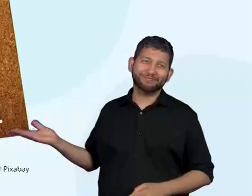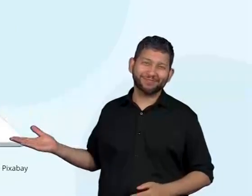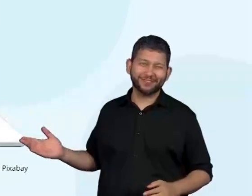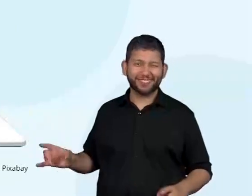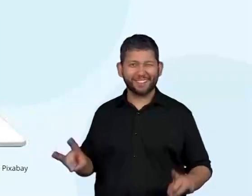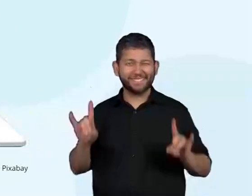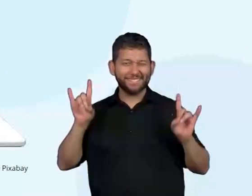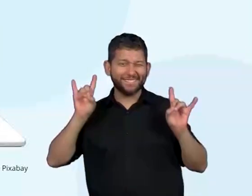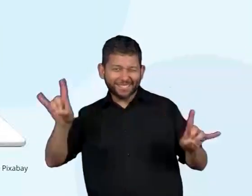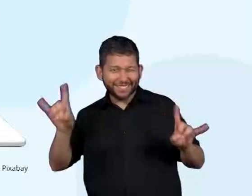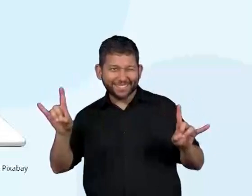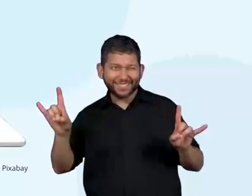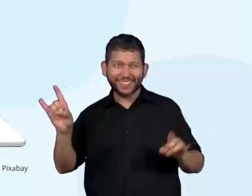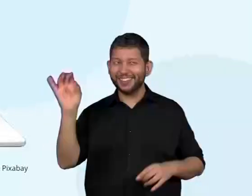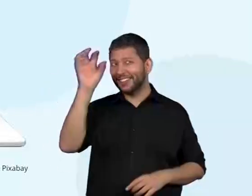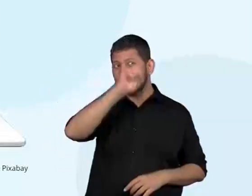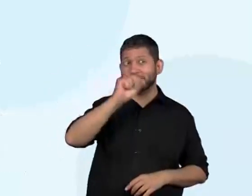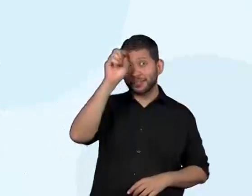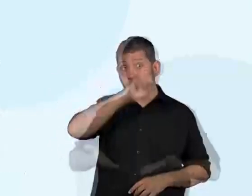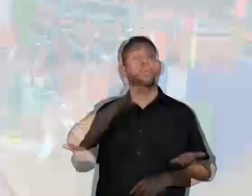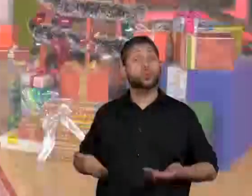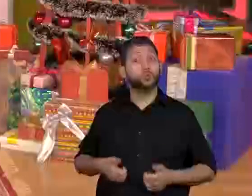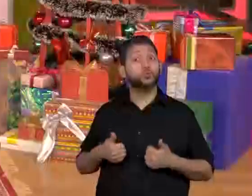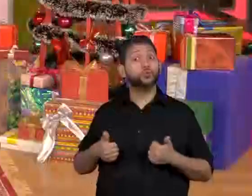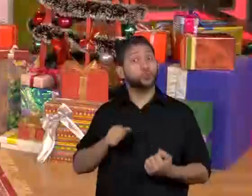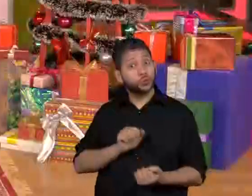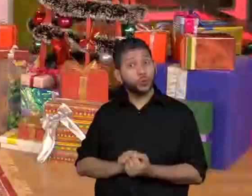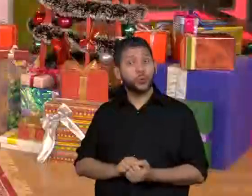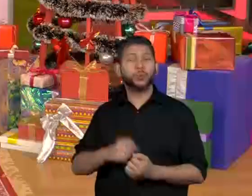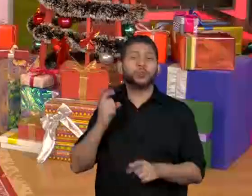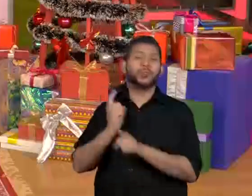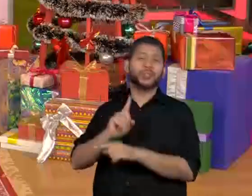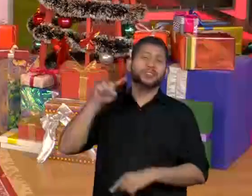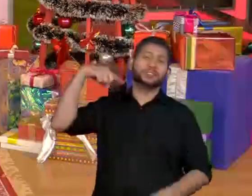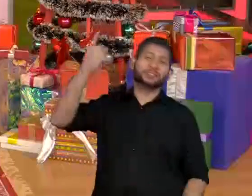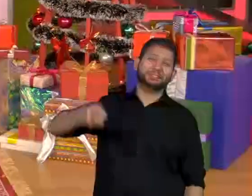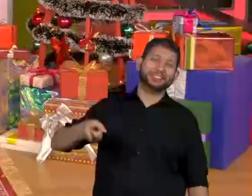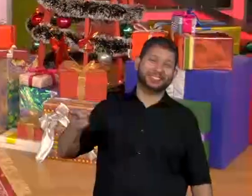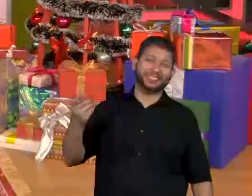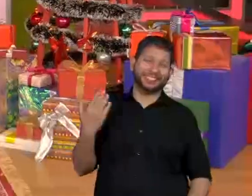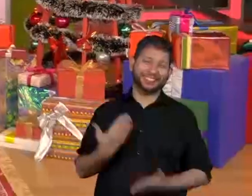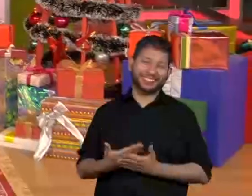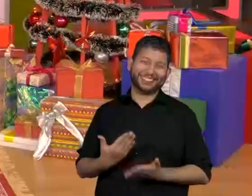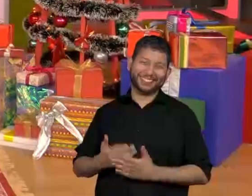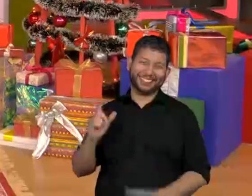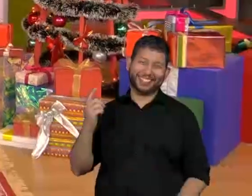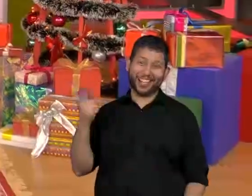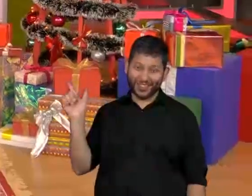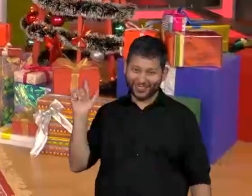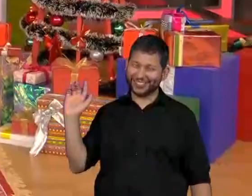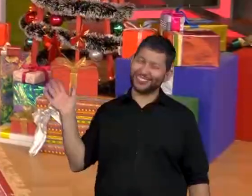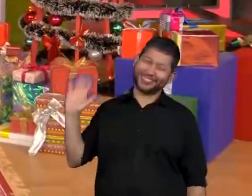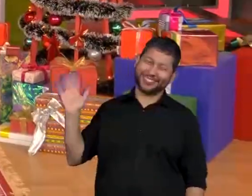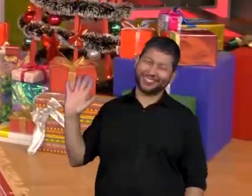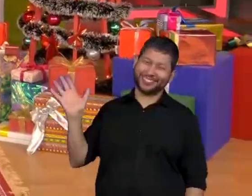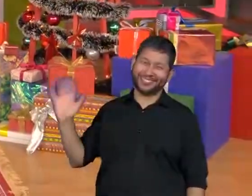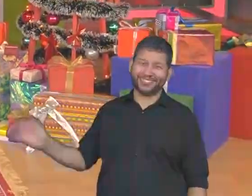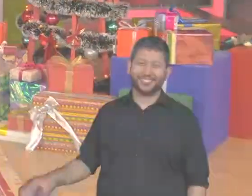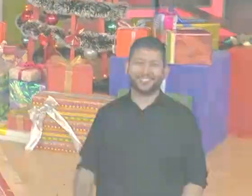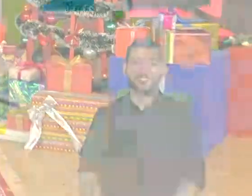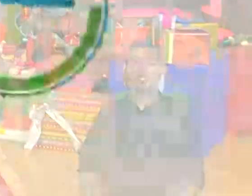galerinha, o que aprendemos hoje. E eu espero vocês para uma próxima aula. E vai ter jogo. Tchau, tchau.